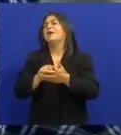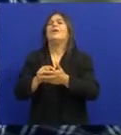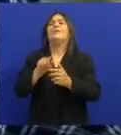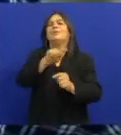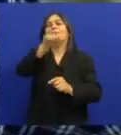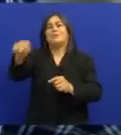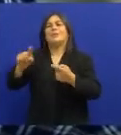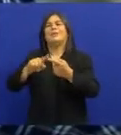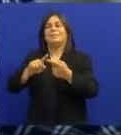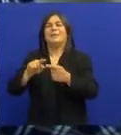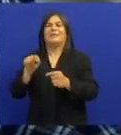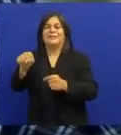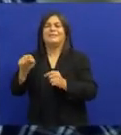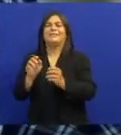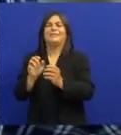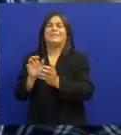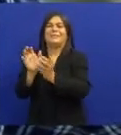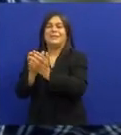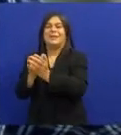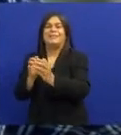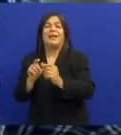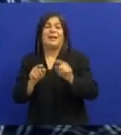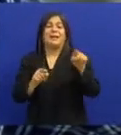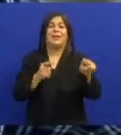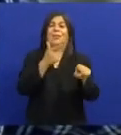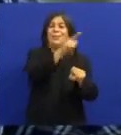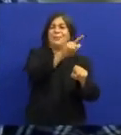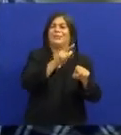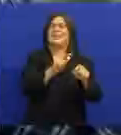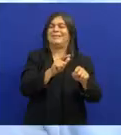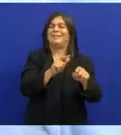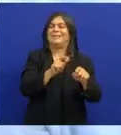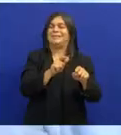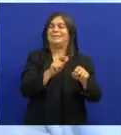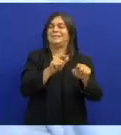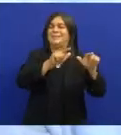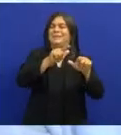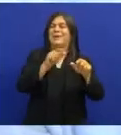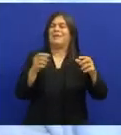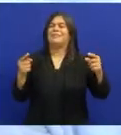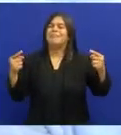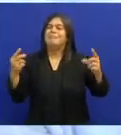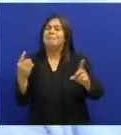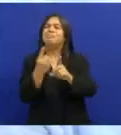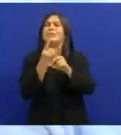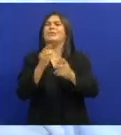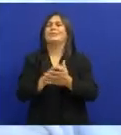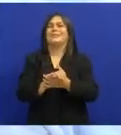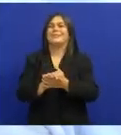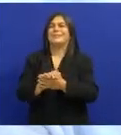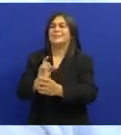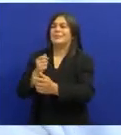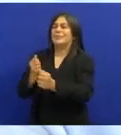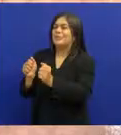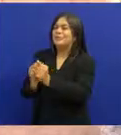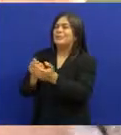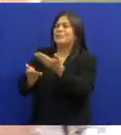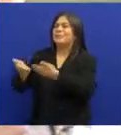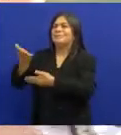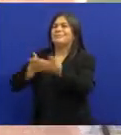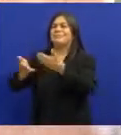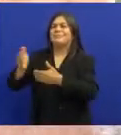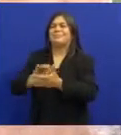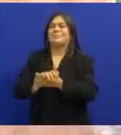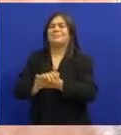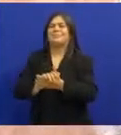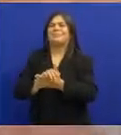Recife Trabalhar na Rádio Jornal do Comércio Lá foi que nós nos conhecemos bem Já que o Pandeiro Eu comecei em Recife com ele Eu